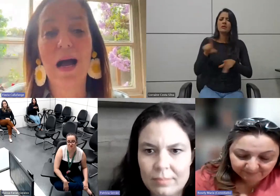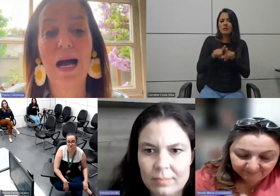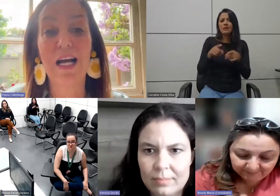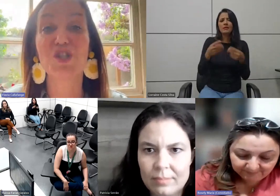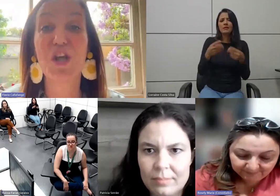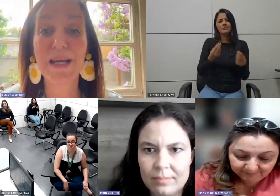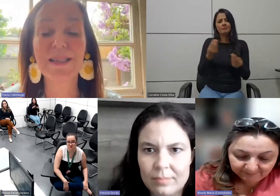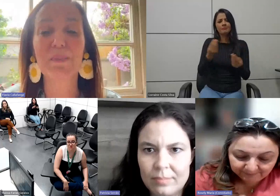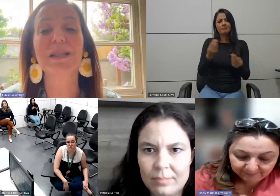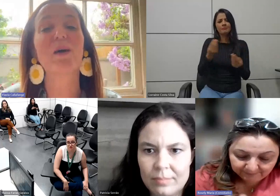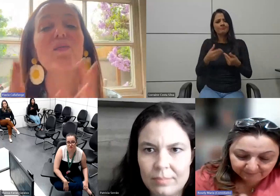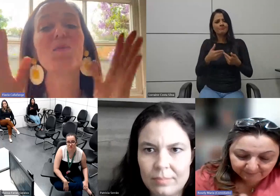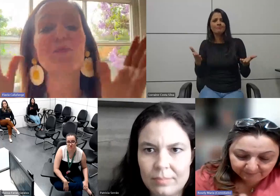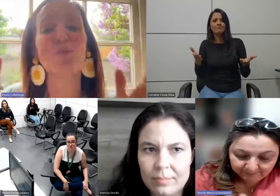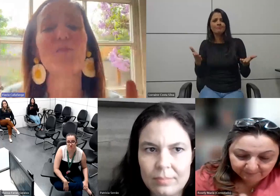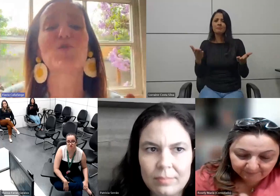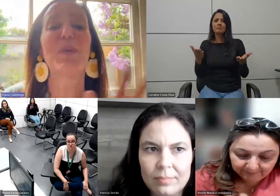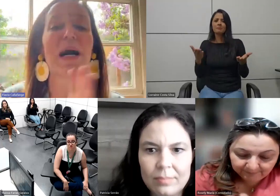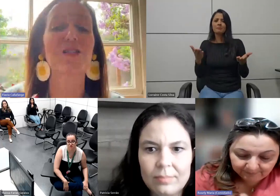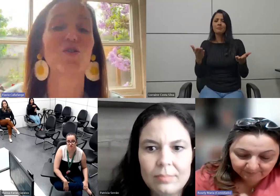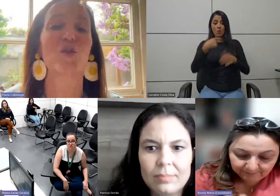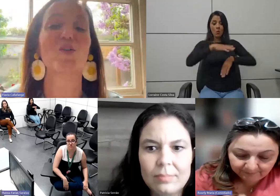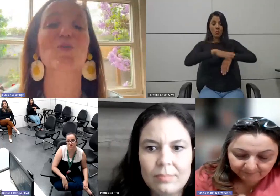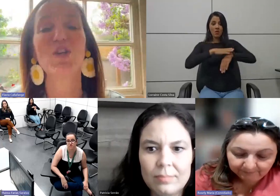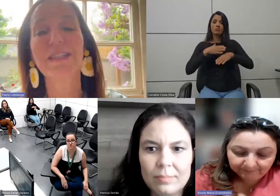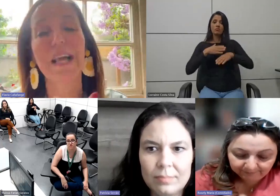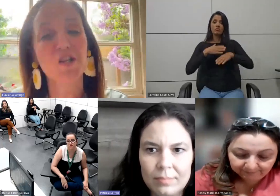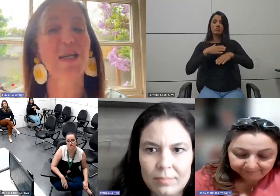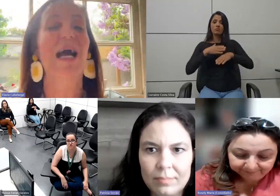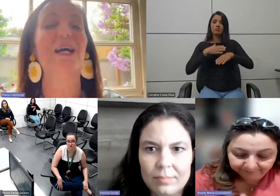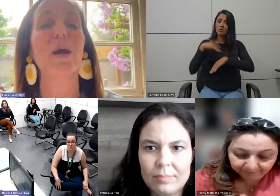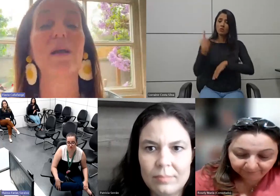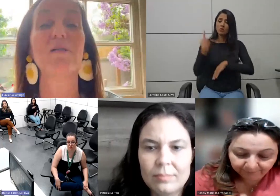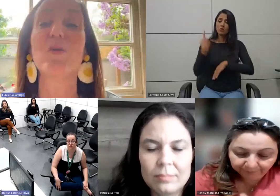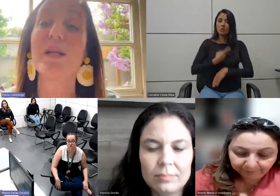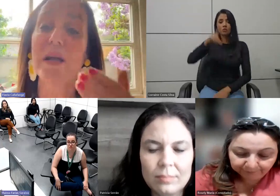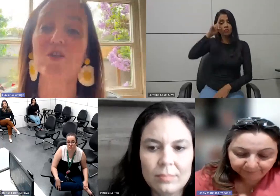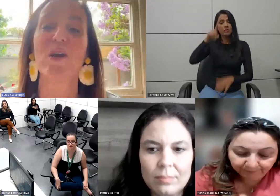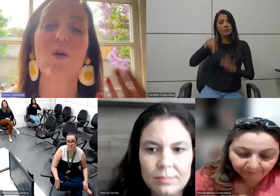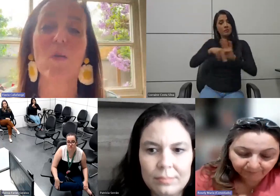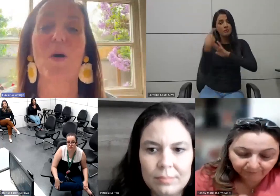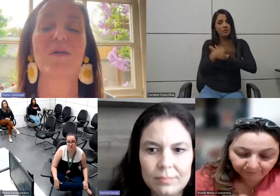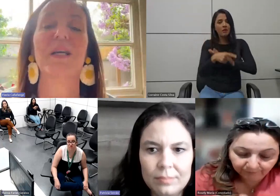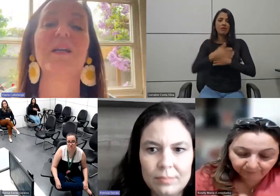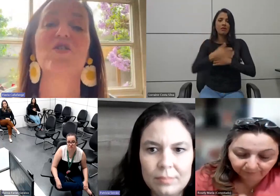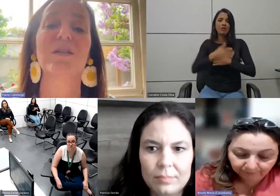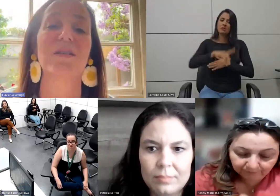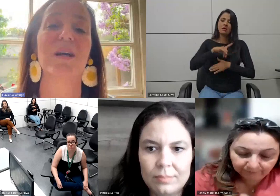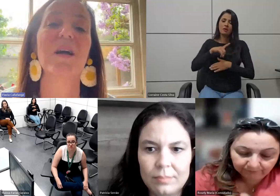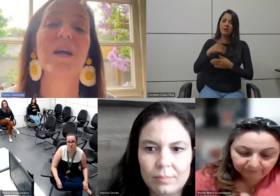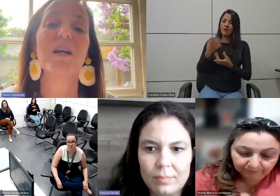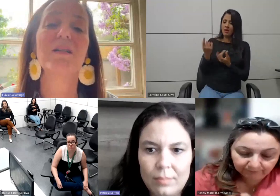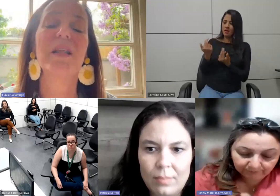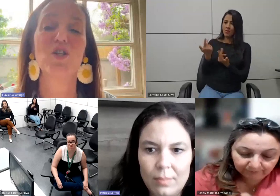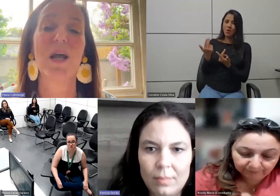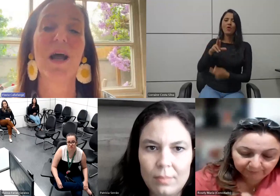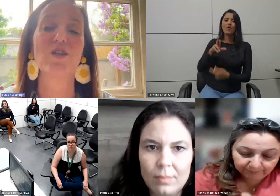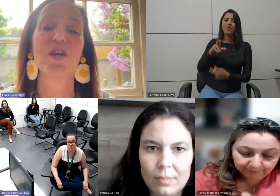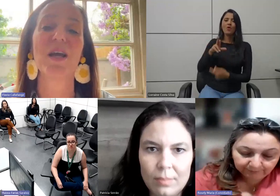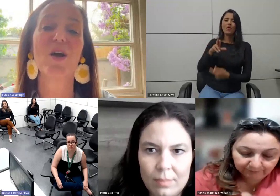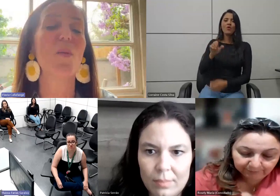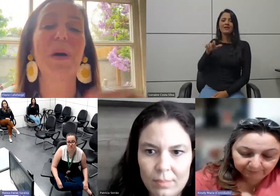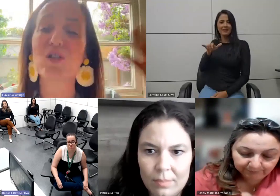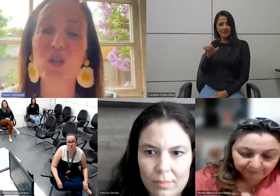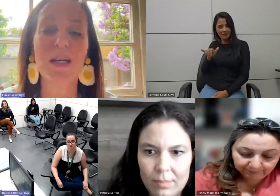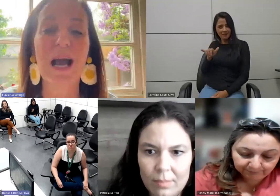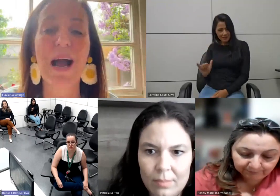agenda para ter um espaço do nosso dia dedicado a isso e deixar como a Roseli disse deixar